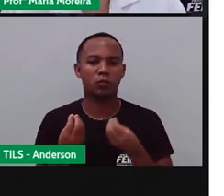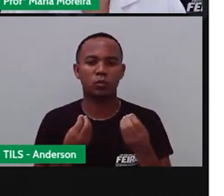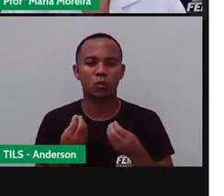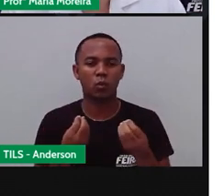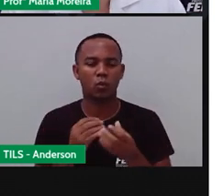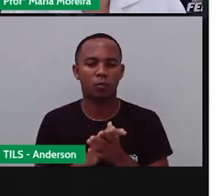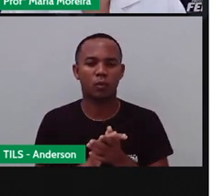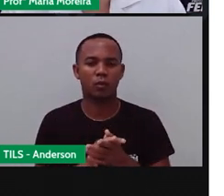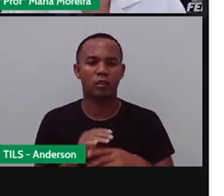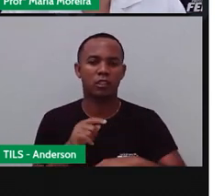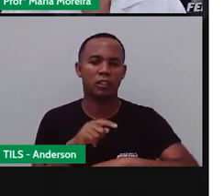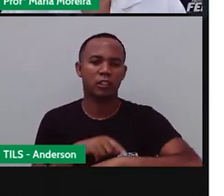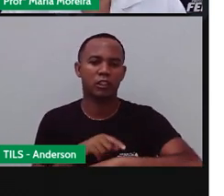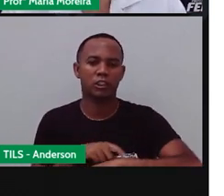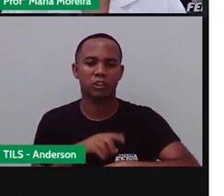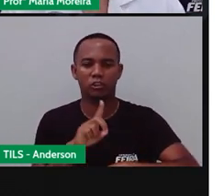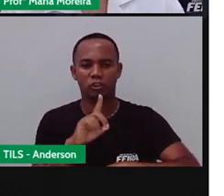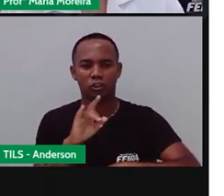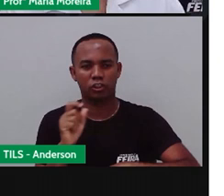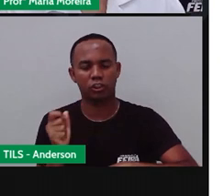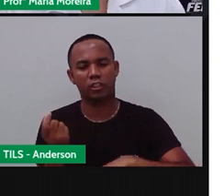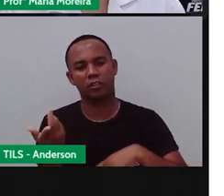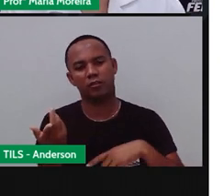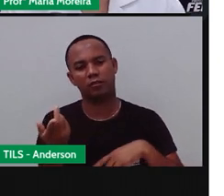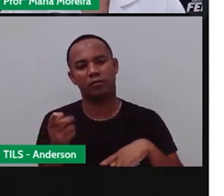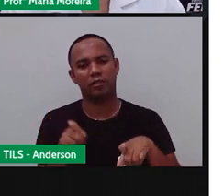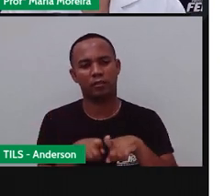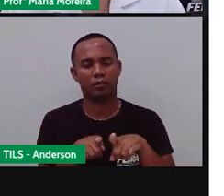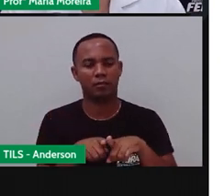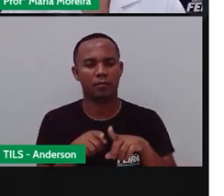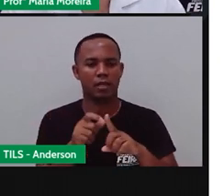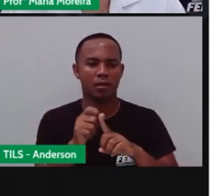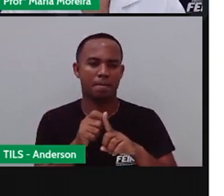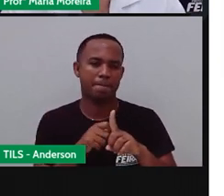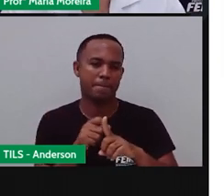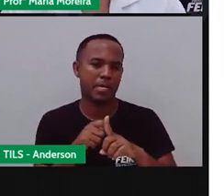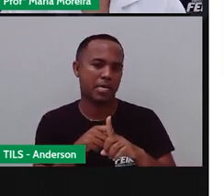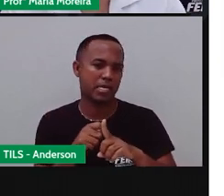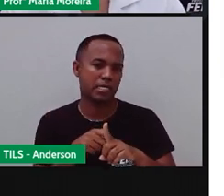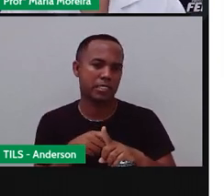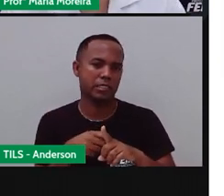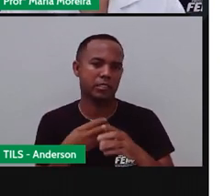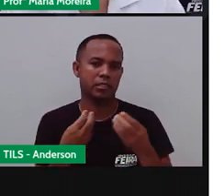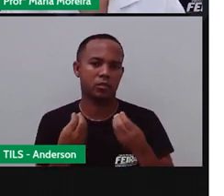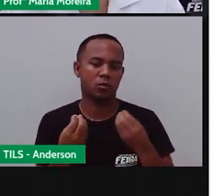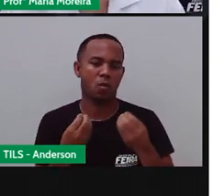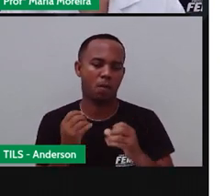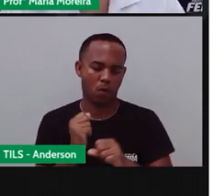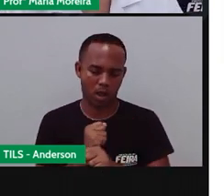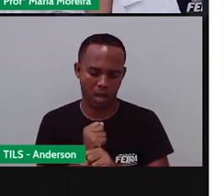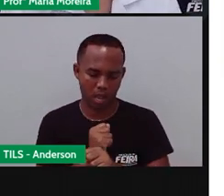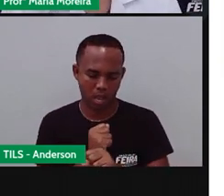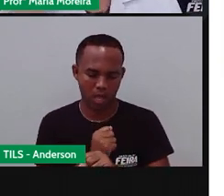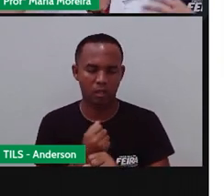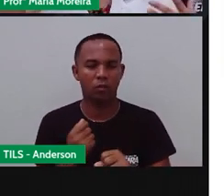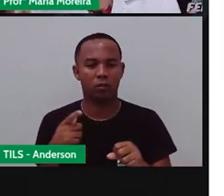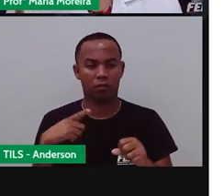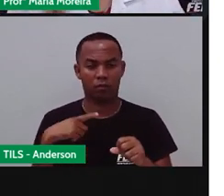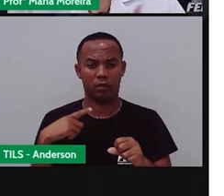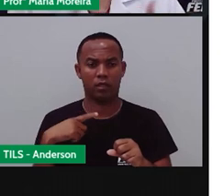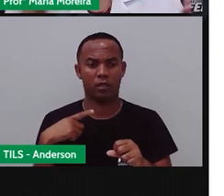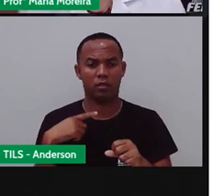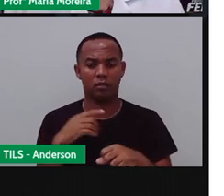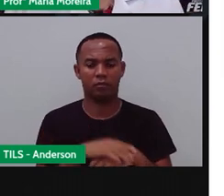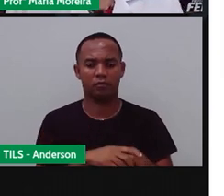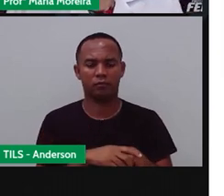servem para medir os dias, né? E meses, em relação ao quê? Ao ano. Então, existem aí,